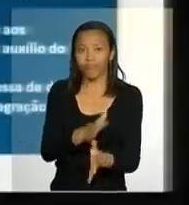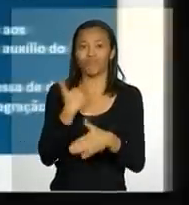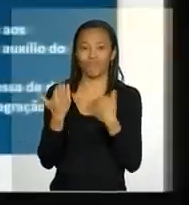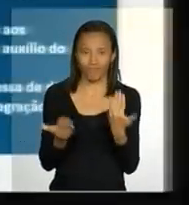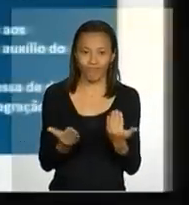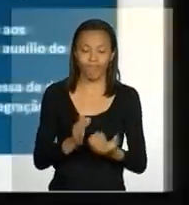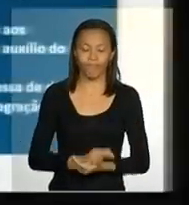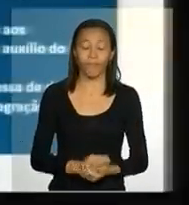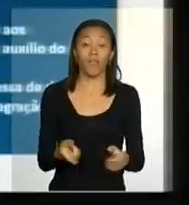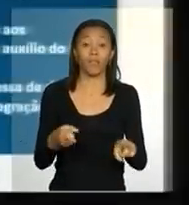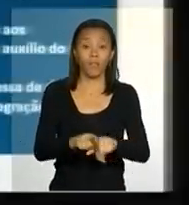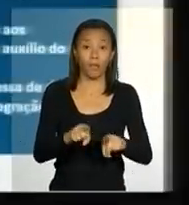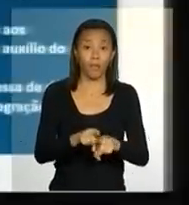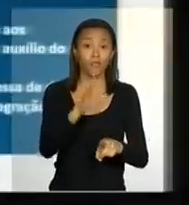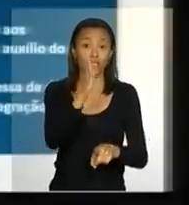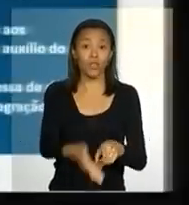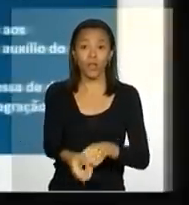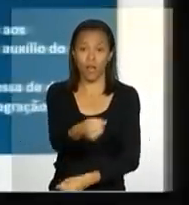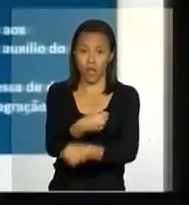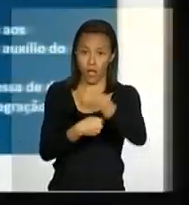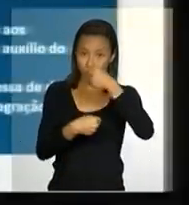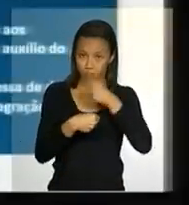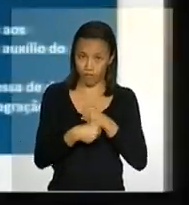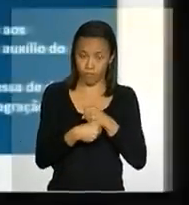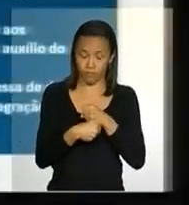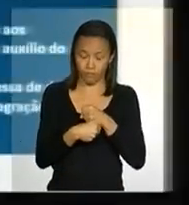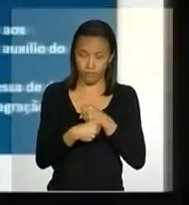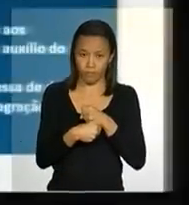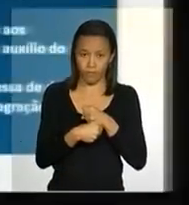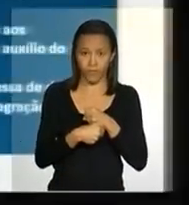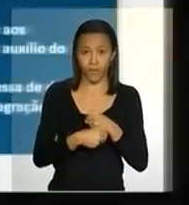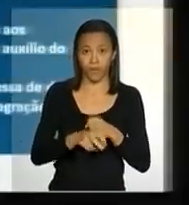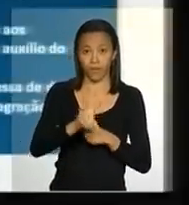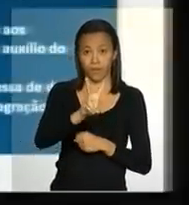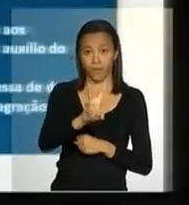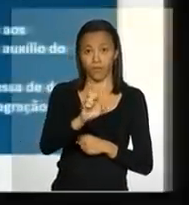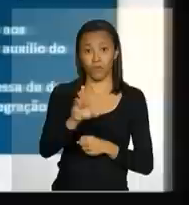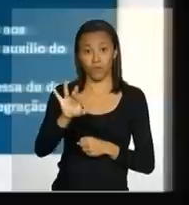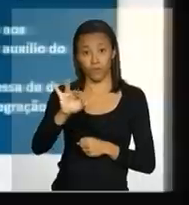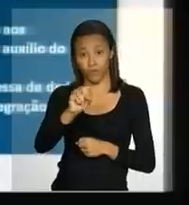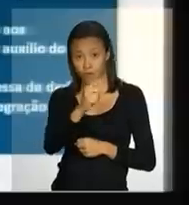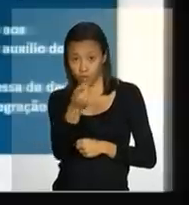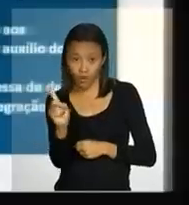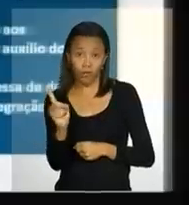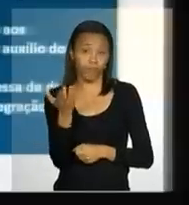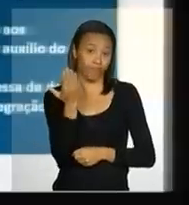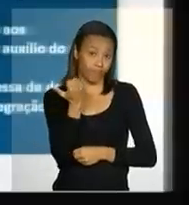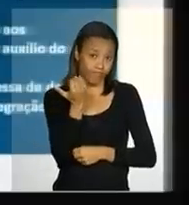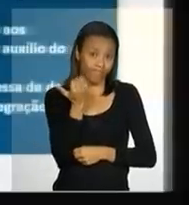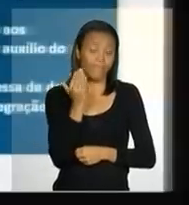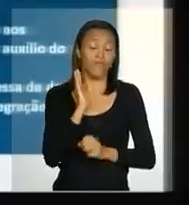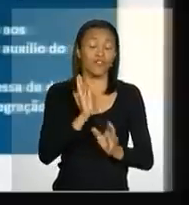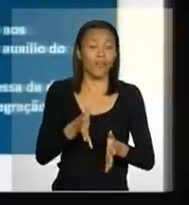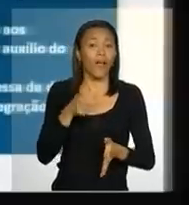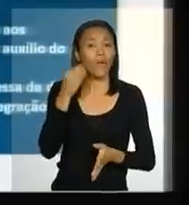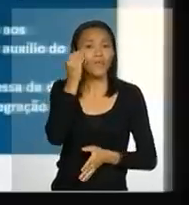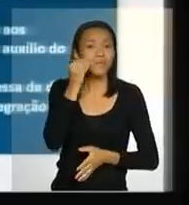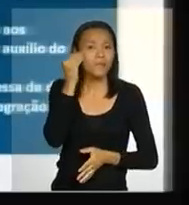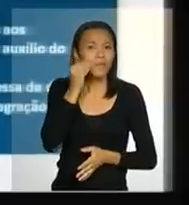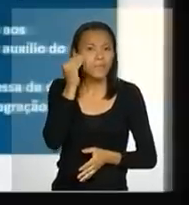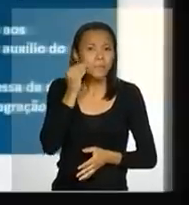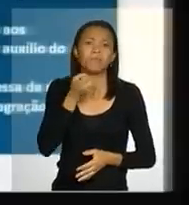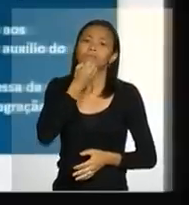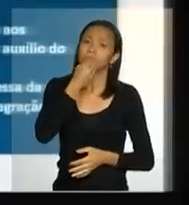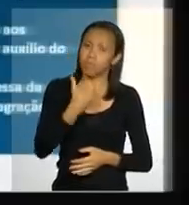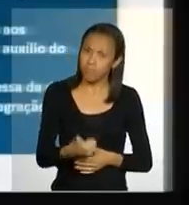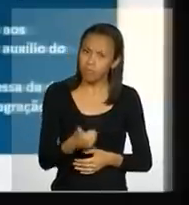Também, já no ano passado, no verão do ano passado, a gente teve uma experiência muito positiva